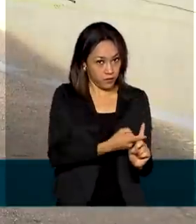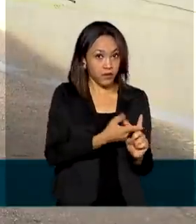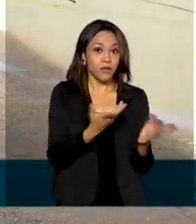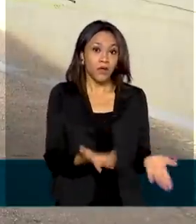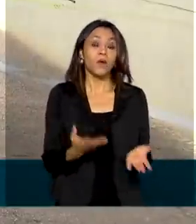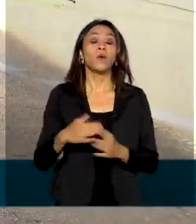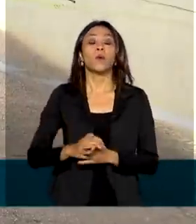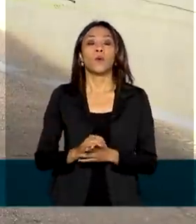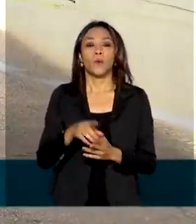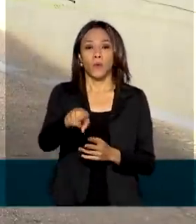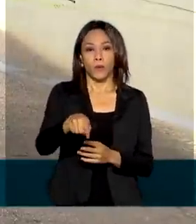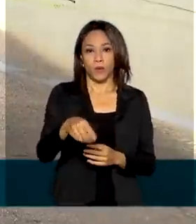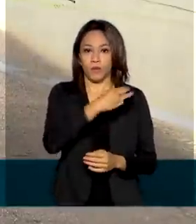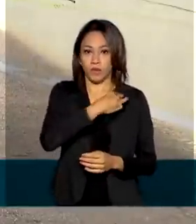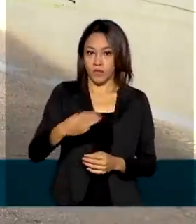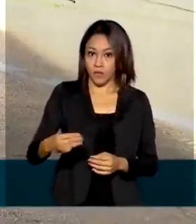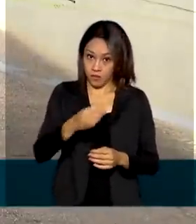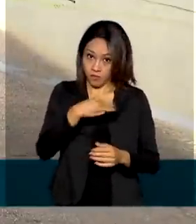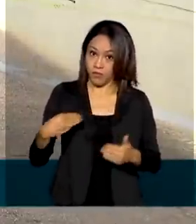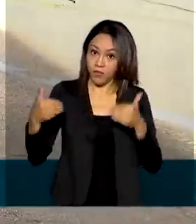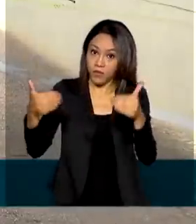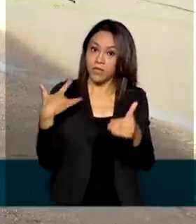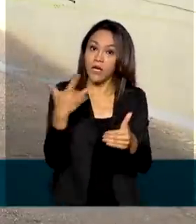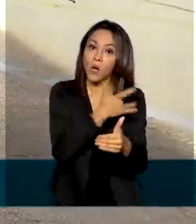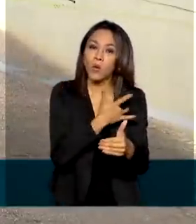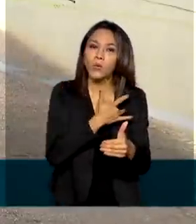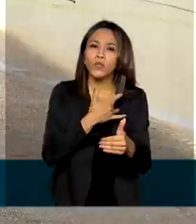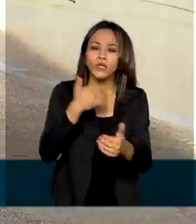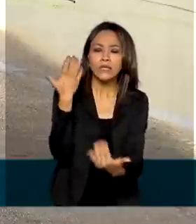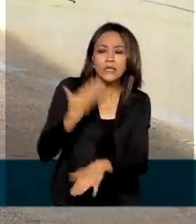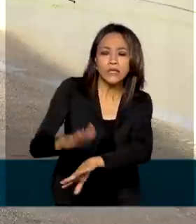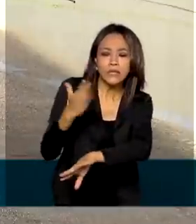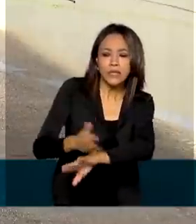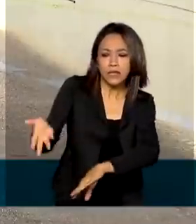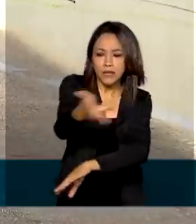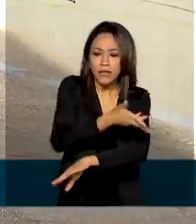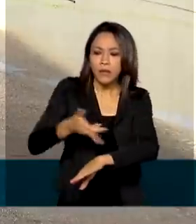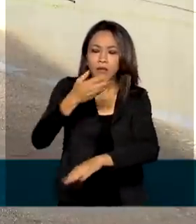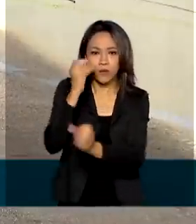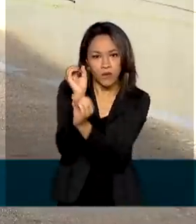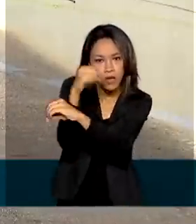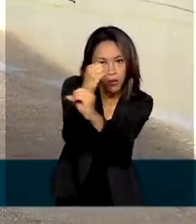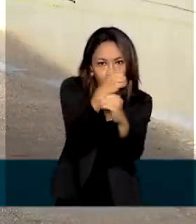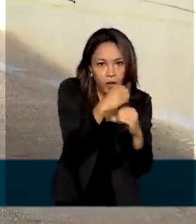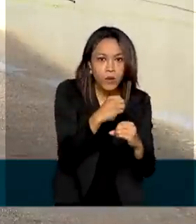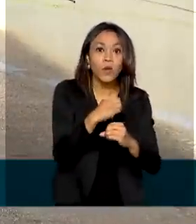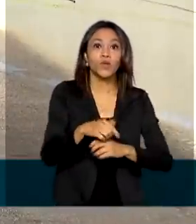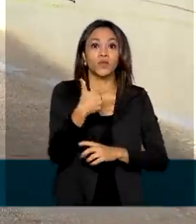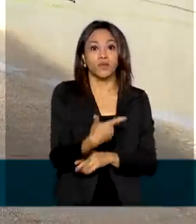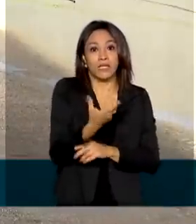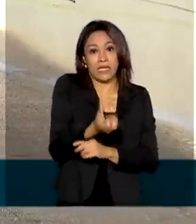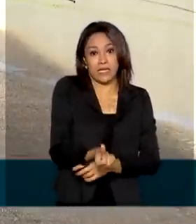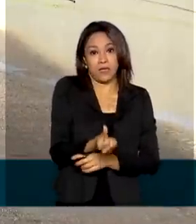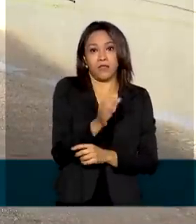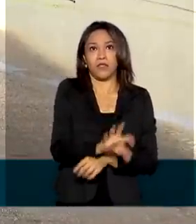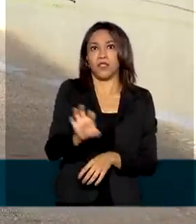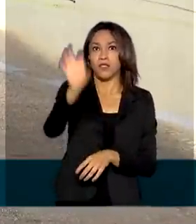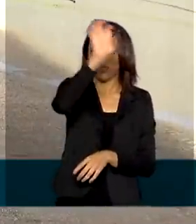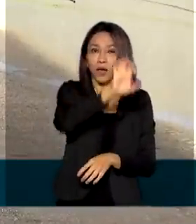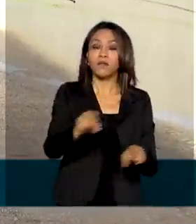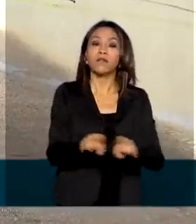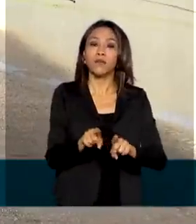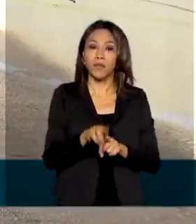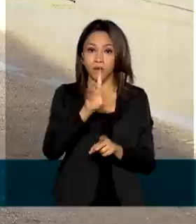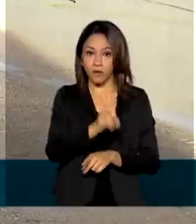Saúde informou que reforçou as ações de treinamento dos laboratórios centrais de saúde pública nos 26 estados e também no